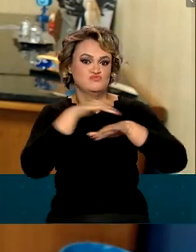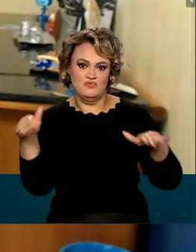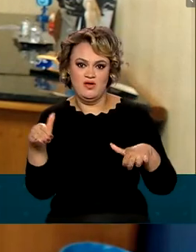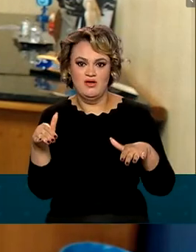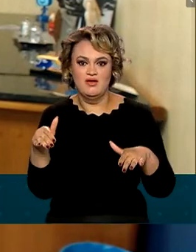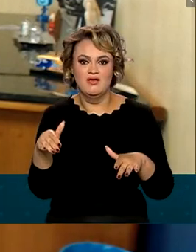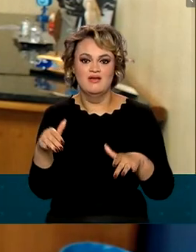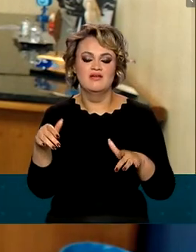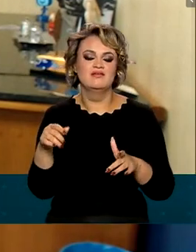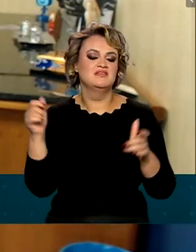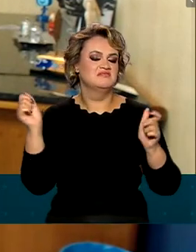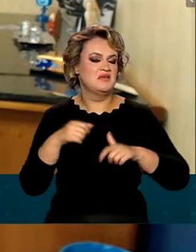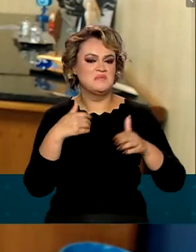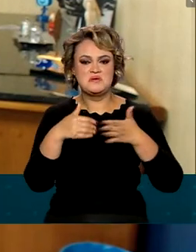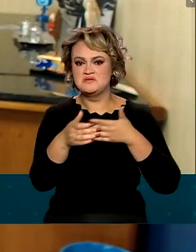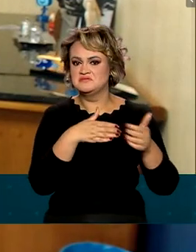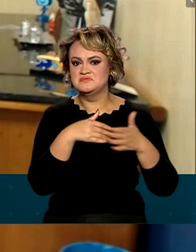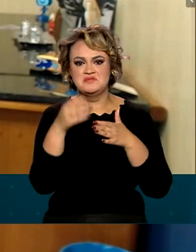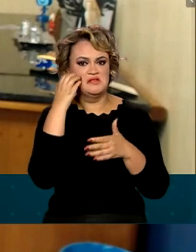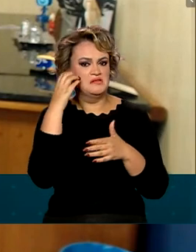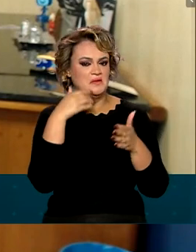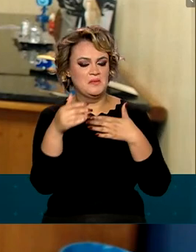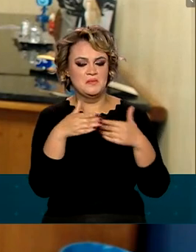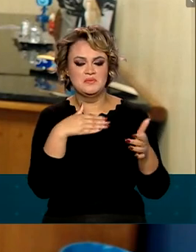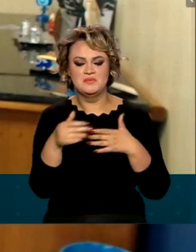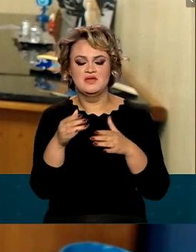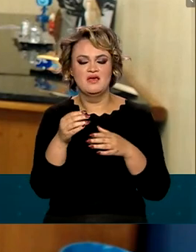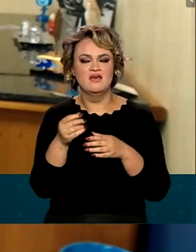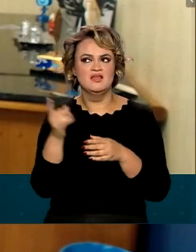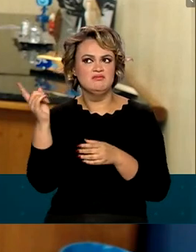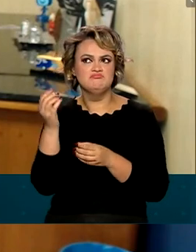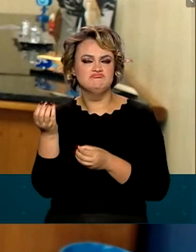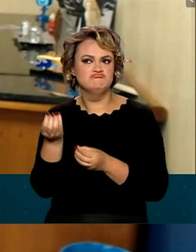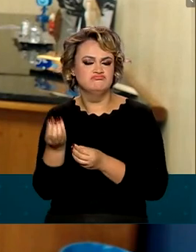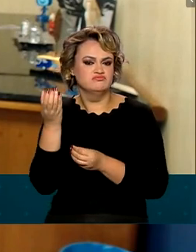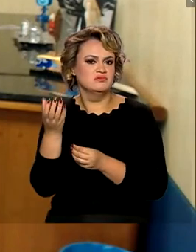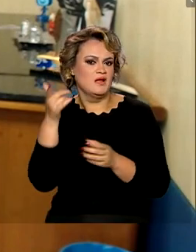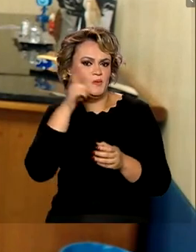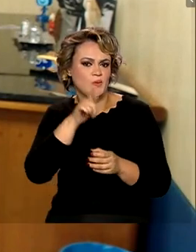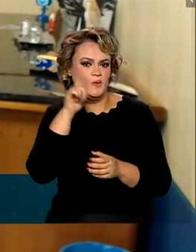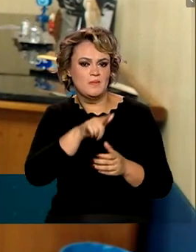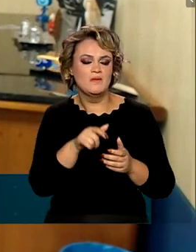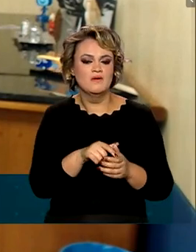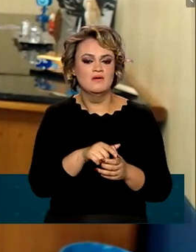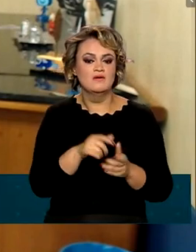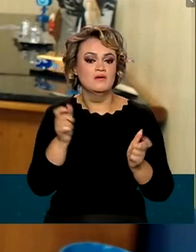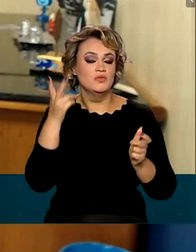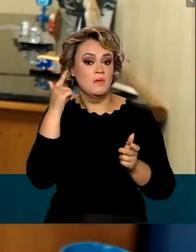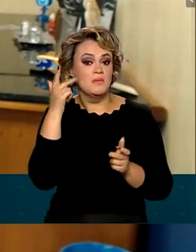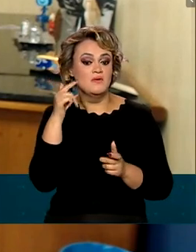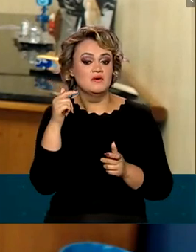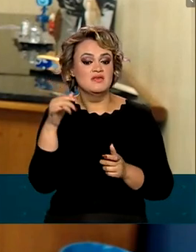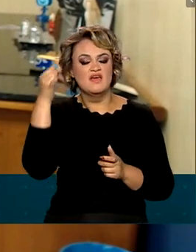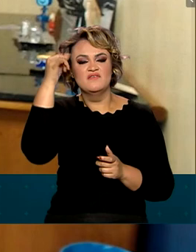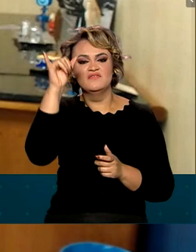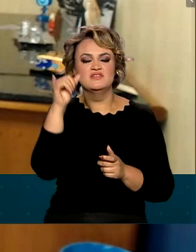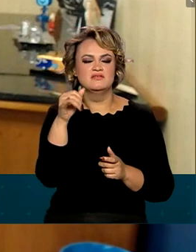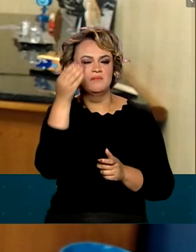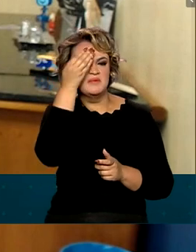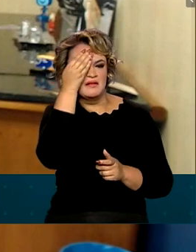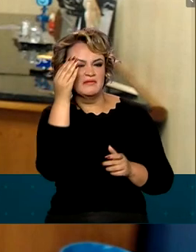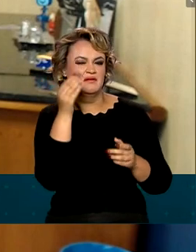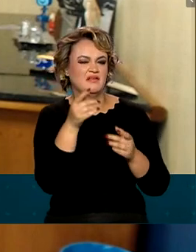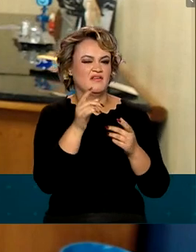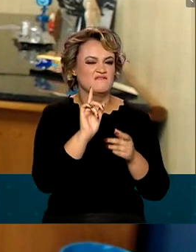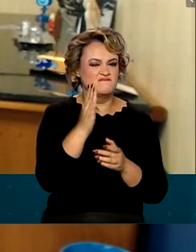que será apto para qualquer dispositivo, dando a carga adequada, evitando até mesmo a parte de combate à piataria.